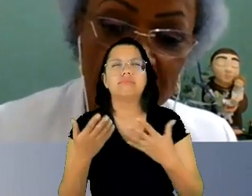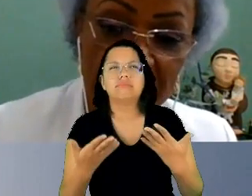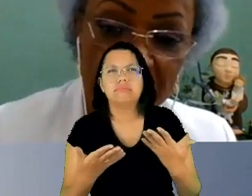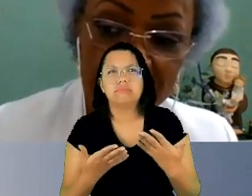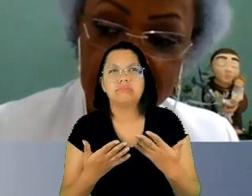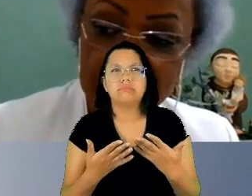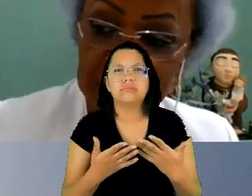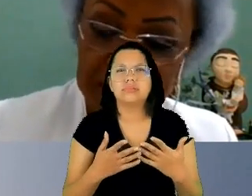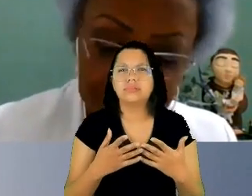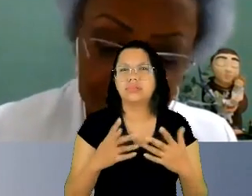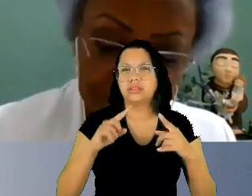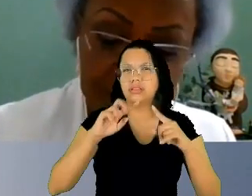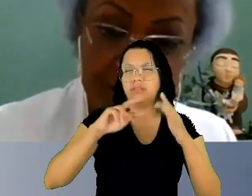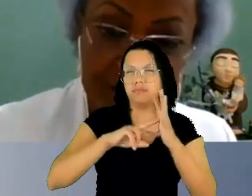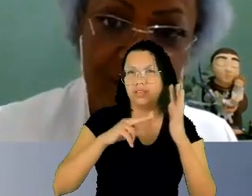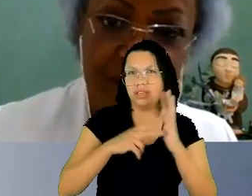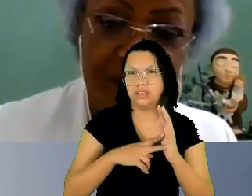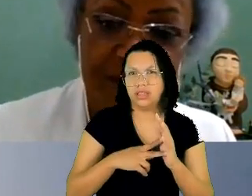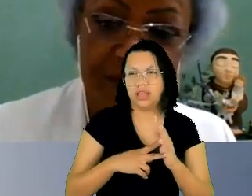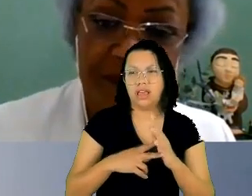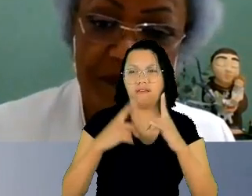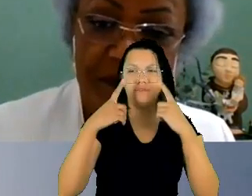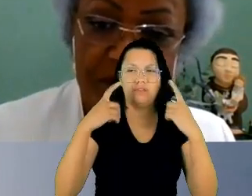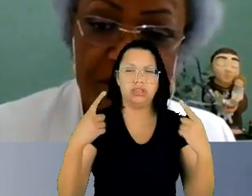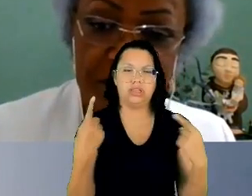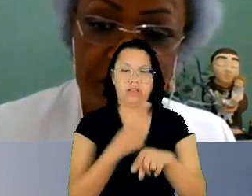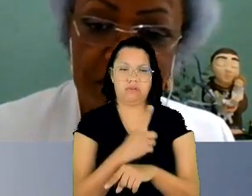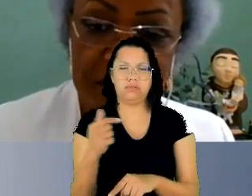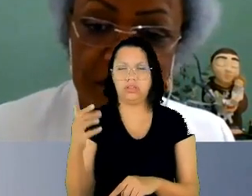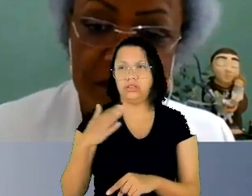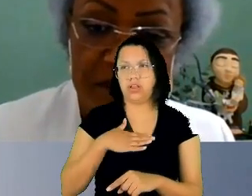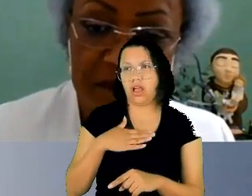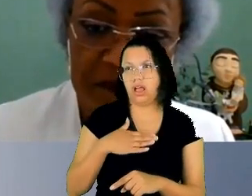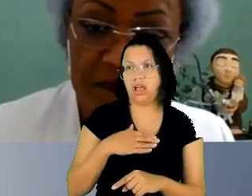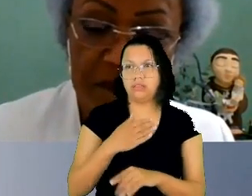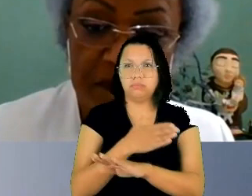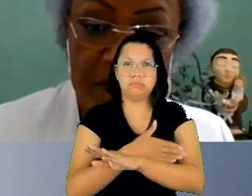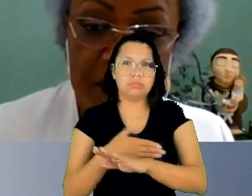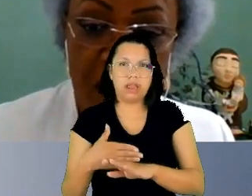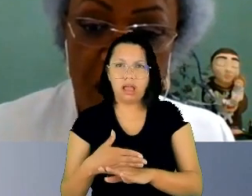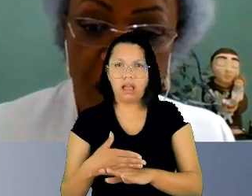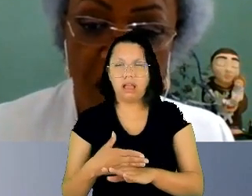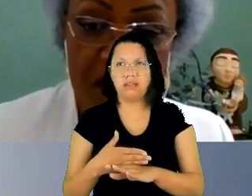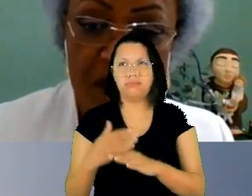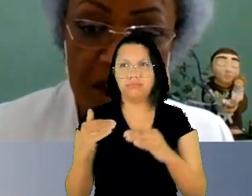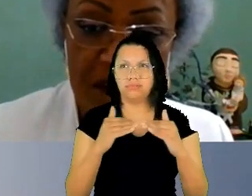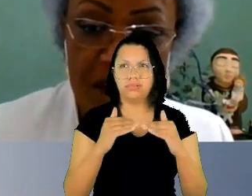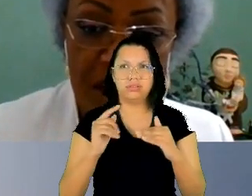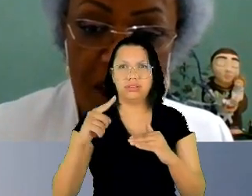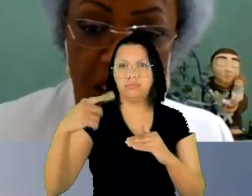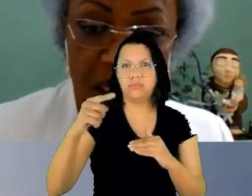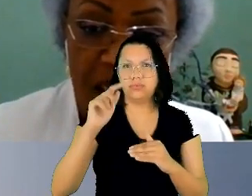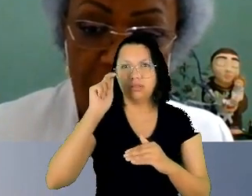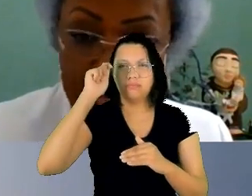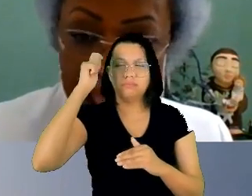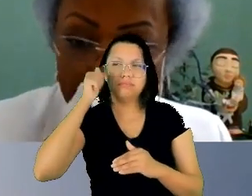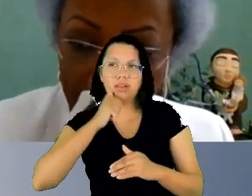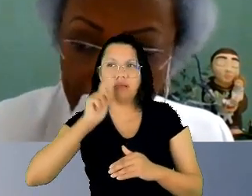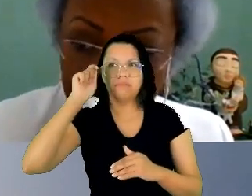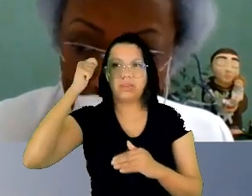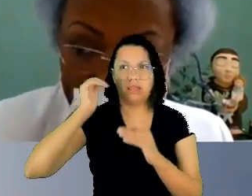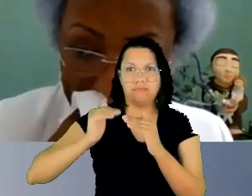brancas está reduzindo 12% ao passo que a violência faz das mulheres negras ao revés está subindo